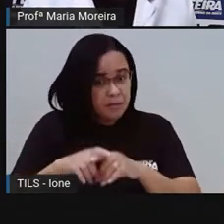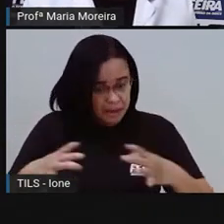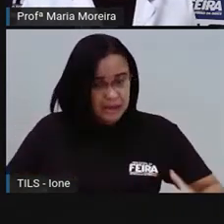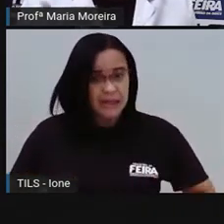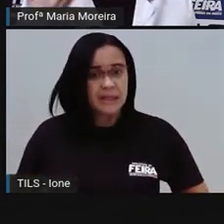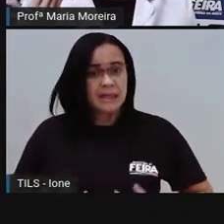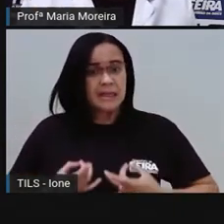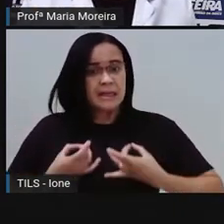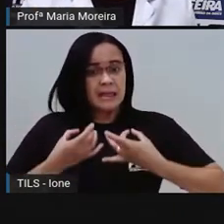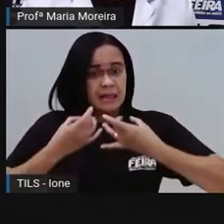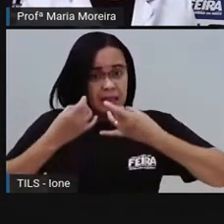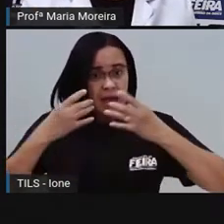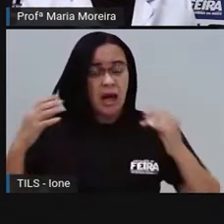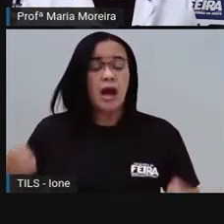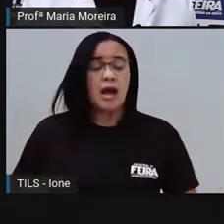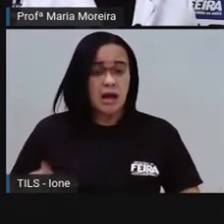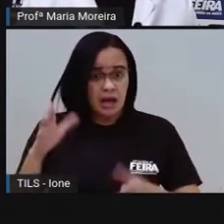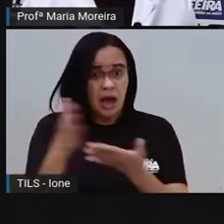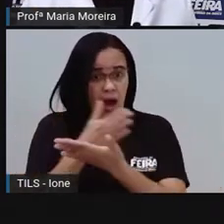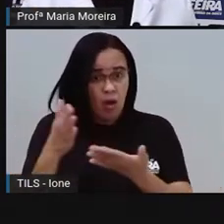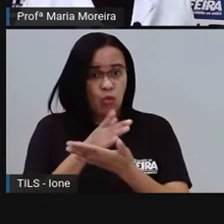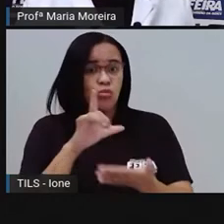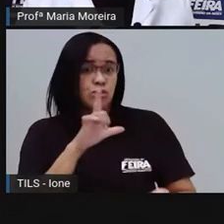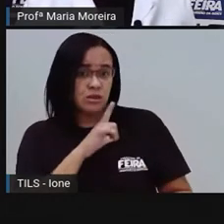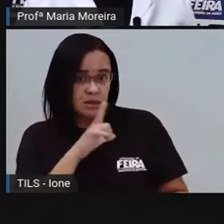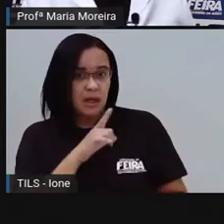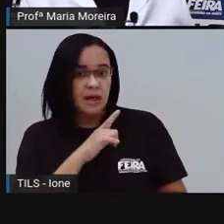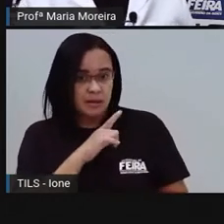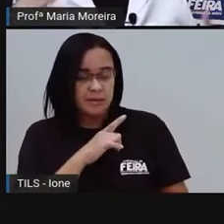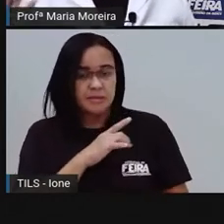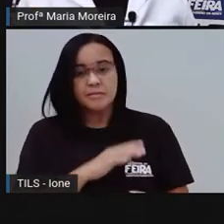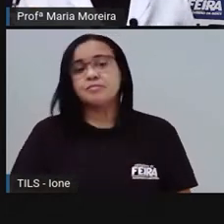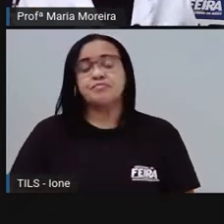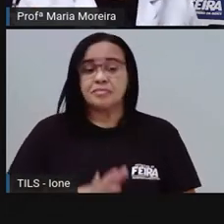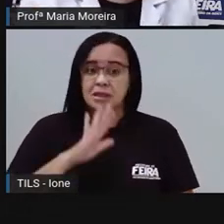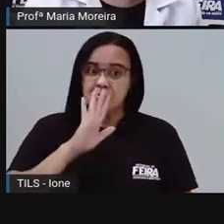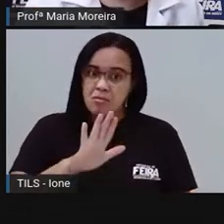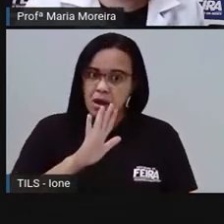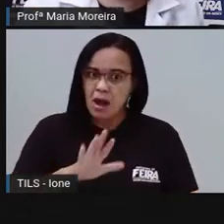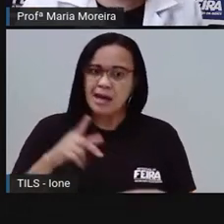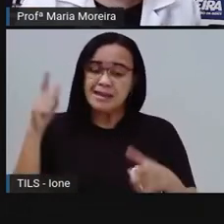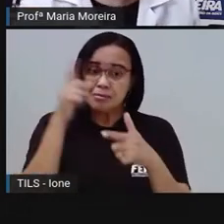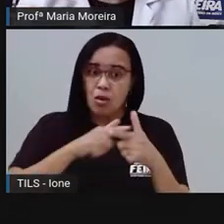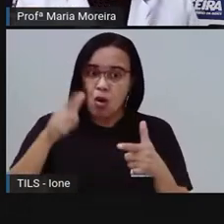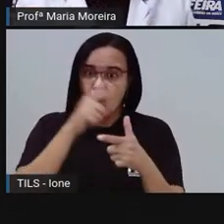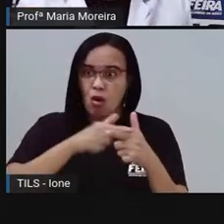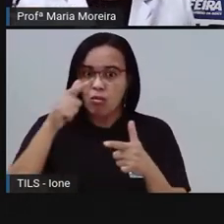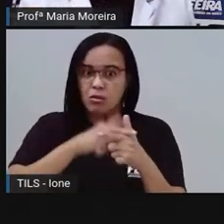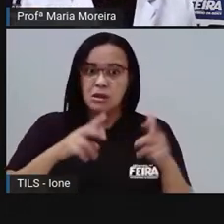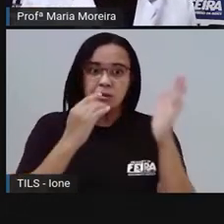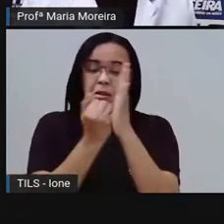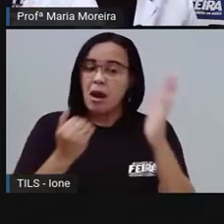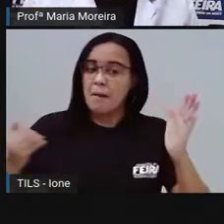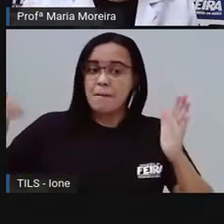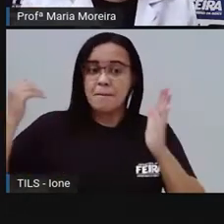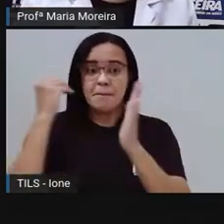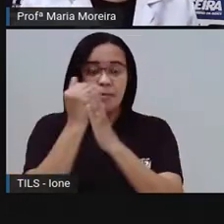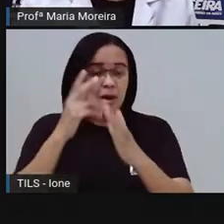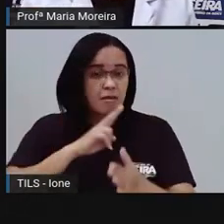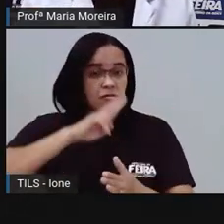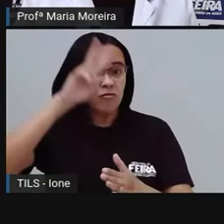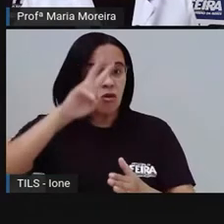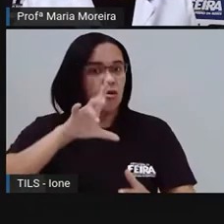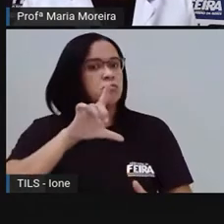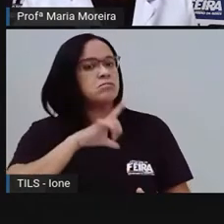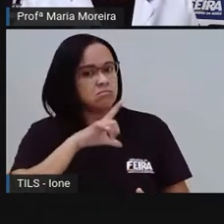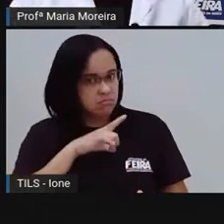relacionados aos gases poluentes em casos extremos. Não é que, ah, se eu respirar isso aqui, eu vou ter um câncer. Não, é